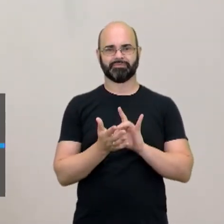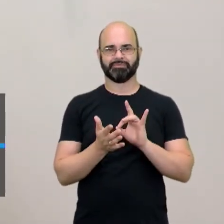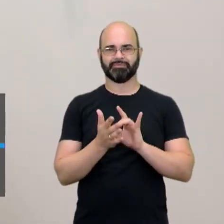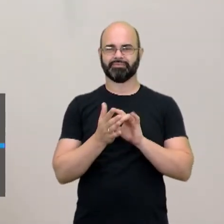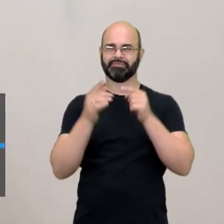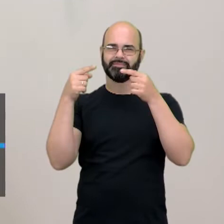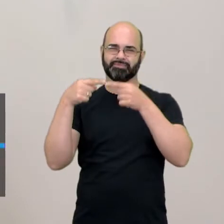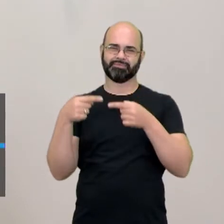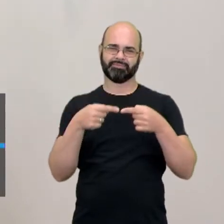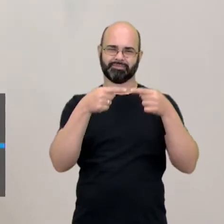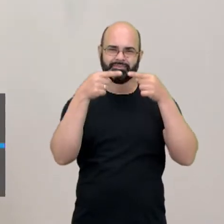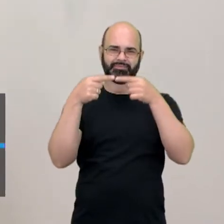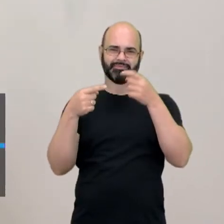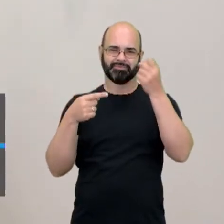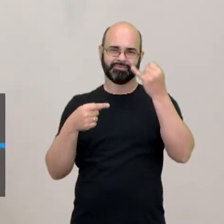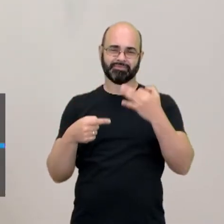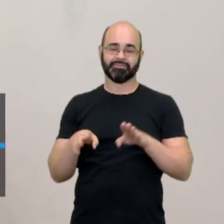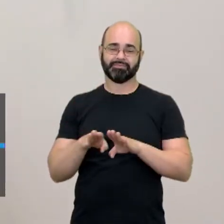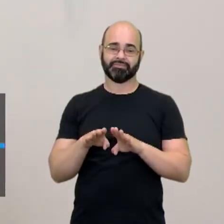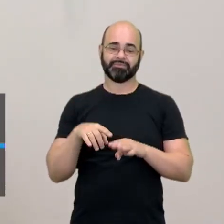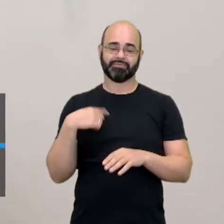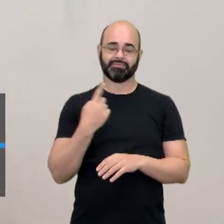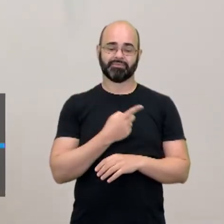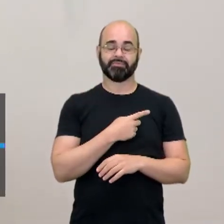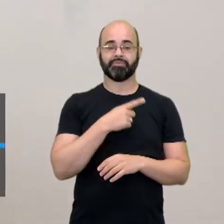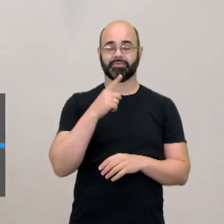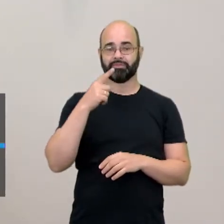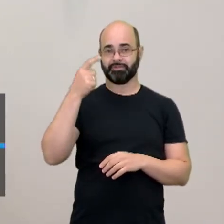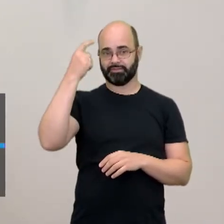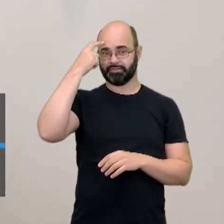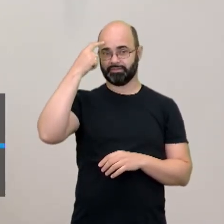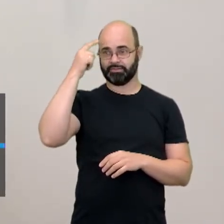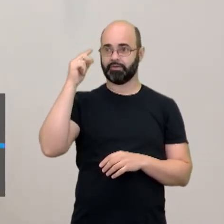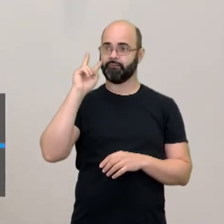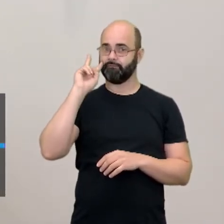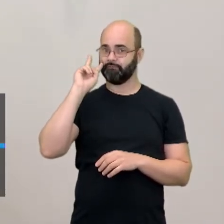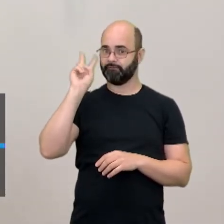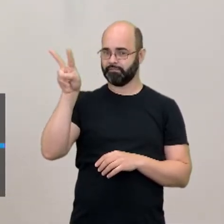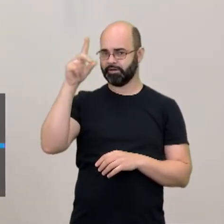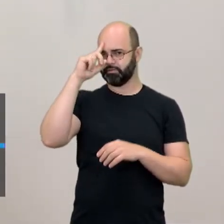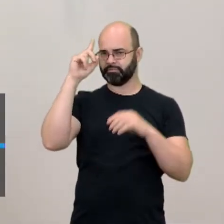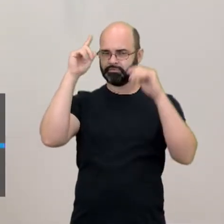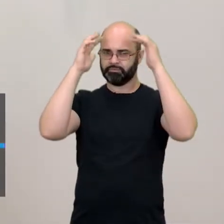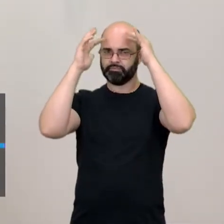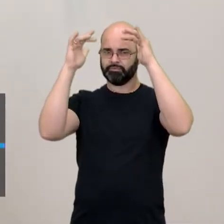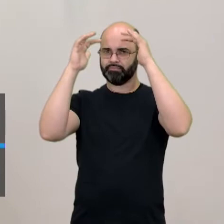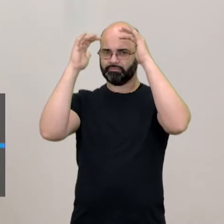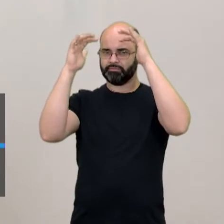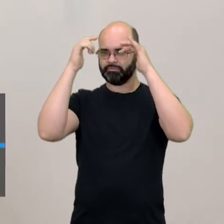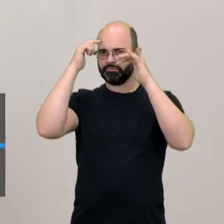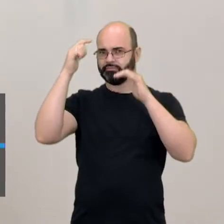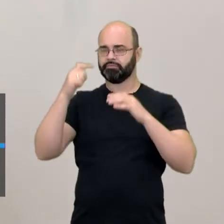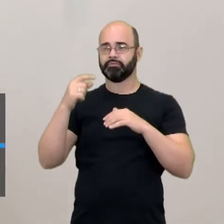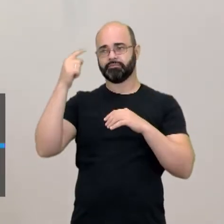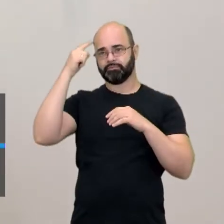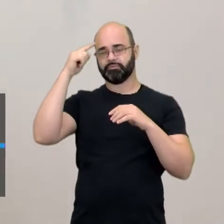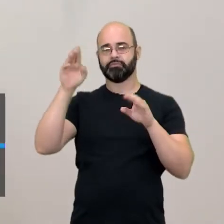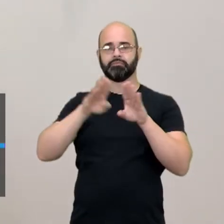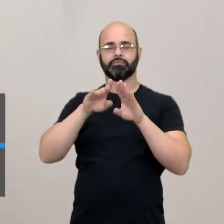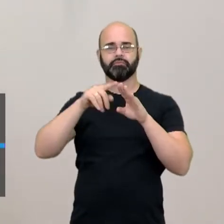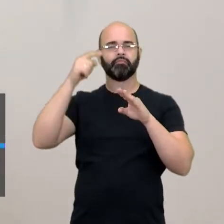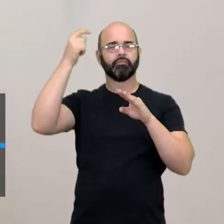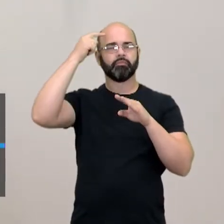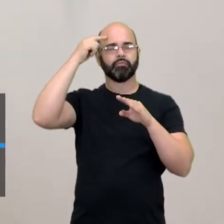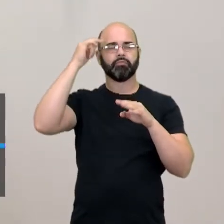com a possibilidade do nosso cérebro visualmente vê-las e a partir dela estabelecer as sinapses